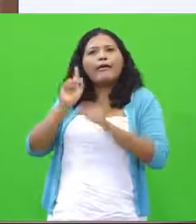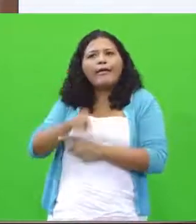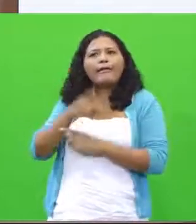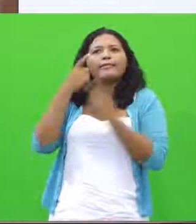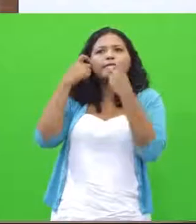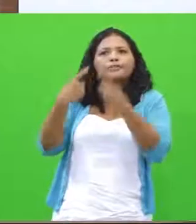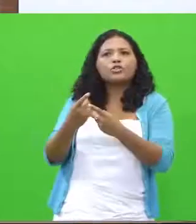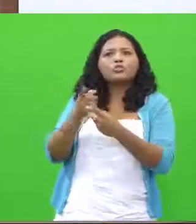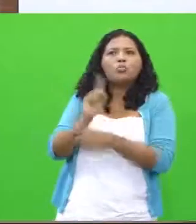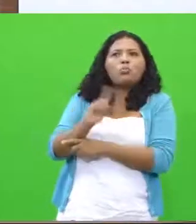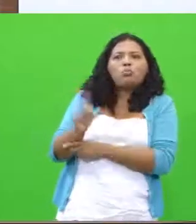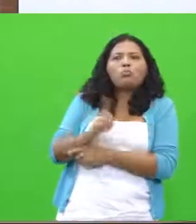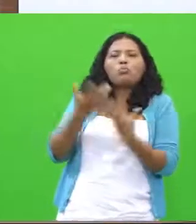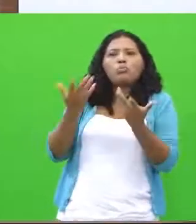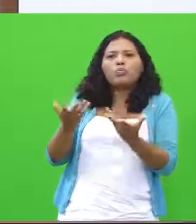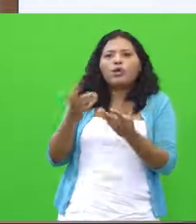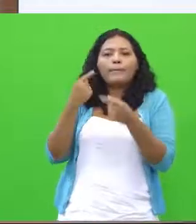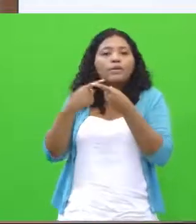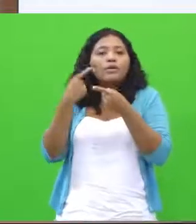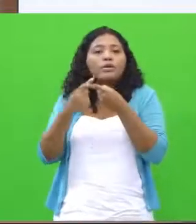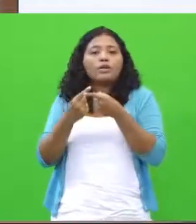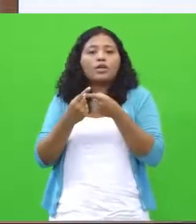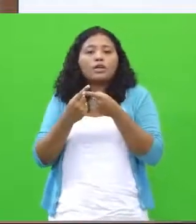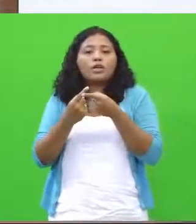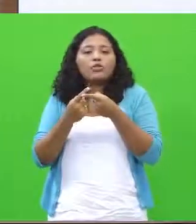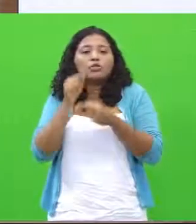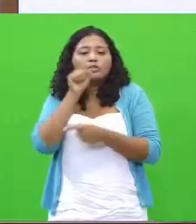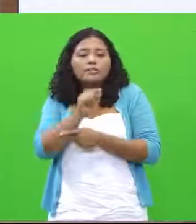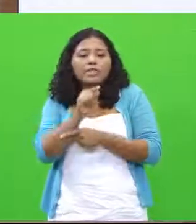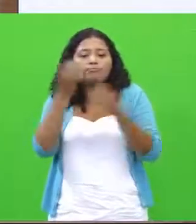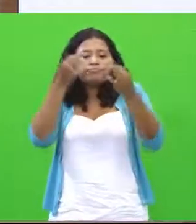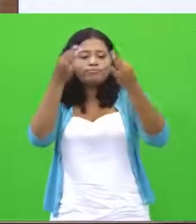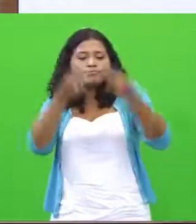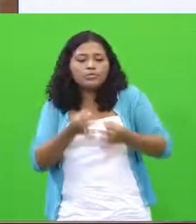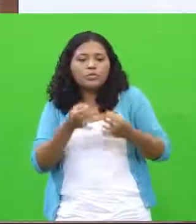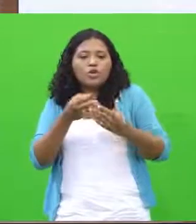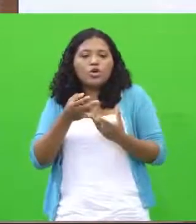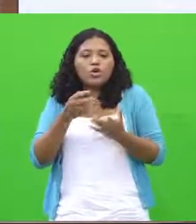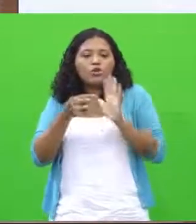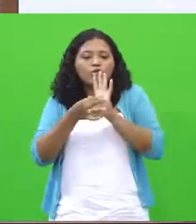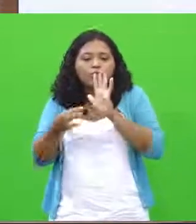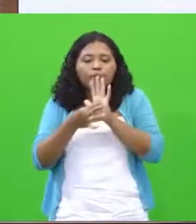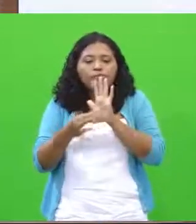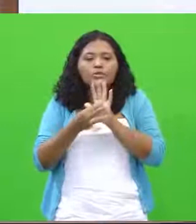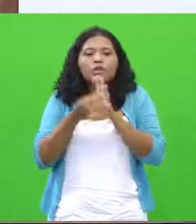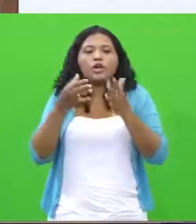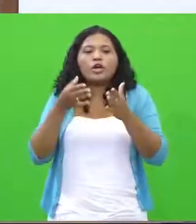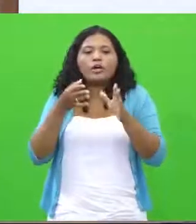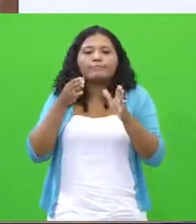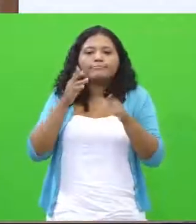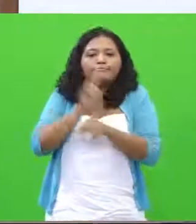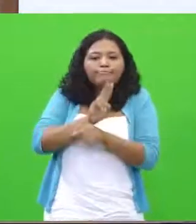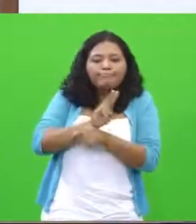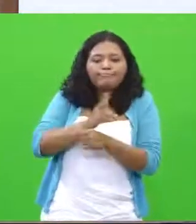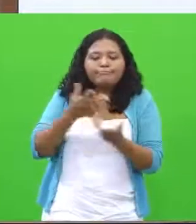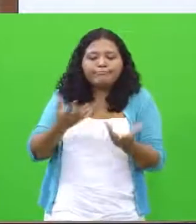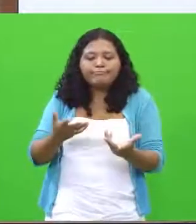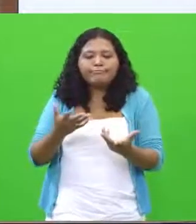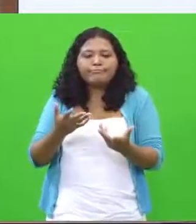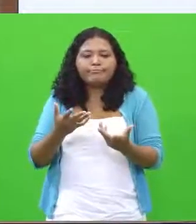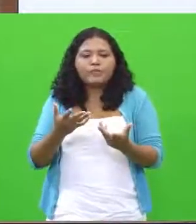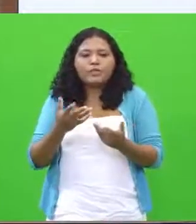é? Por que? E você formalizaria um ponto de vista a respeito e defenderia e aí deveria sim